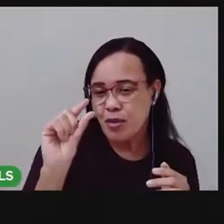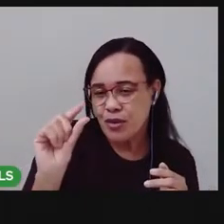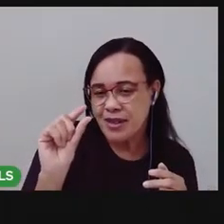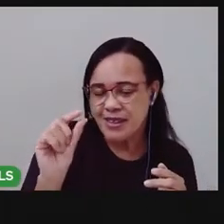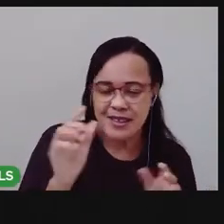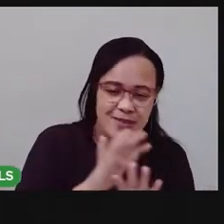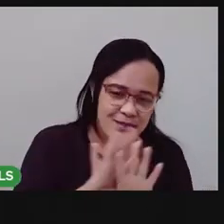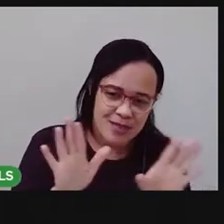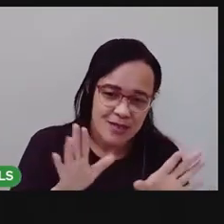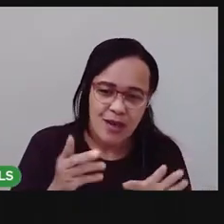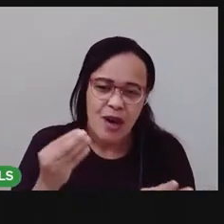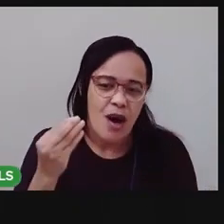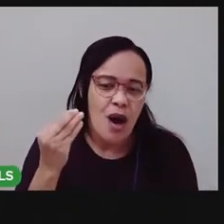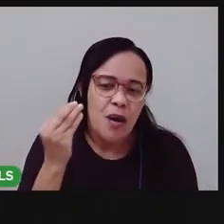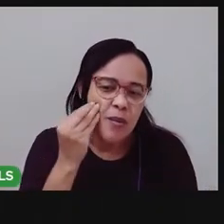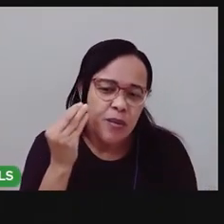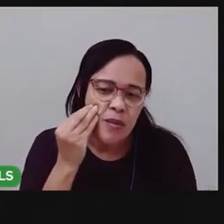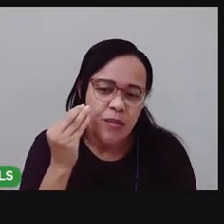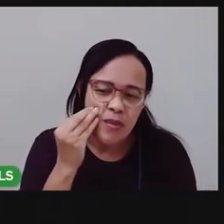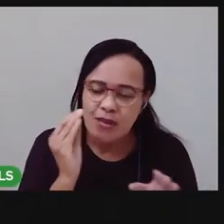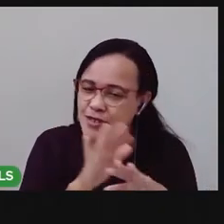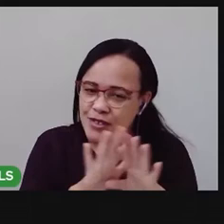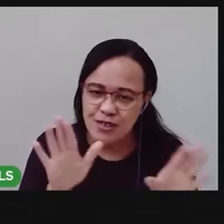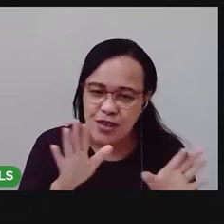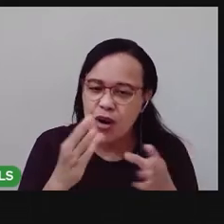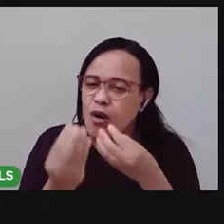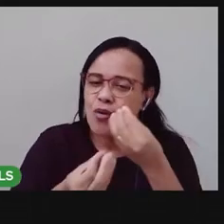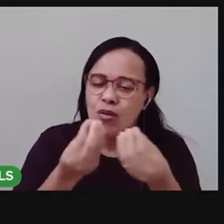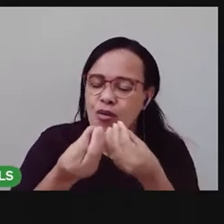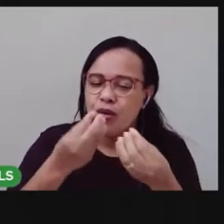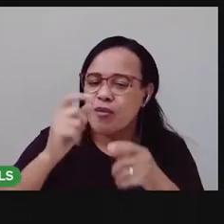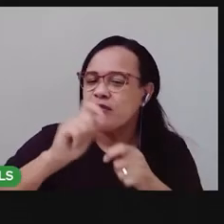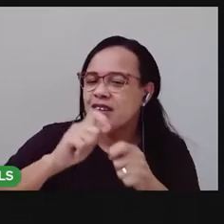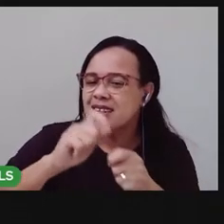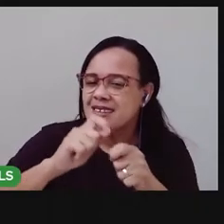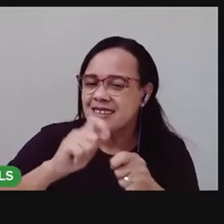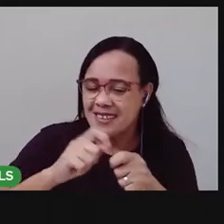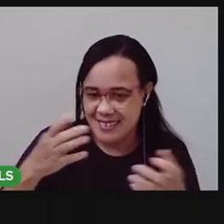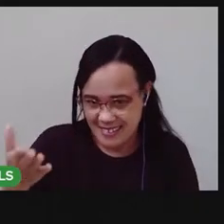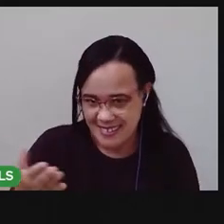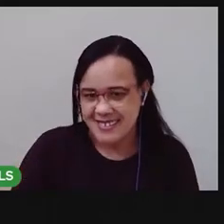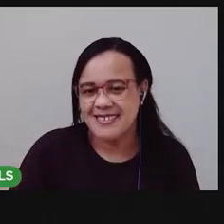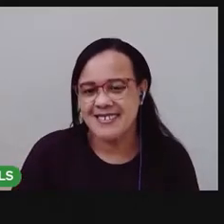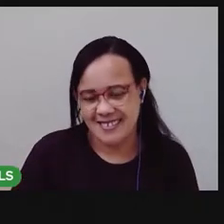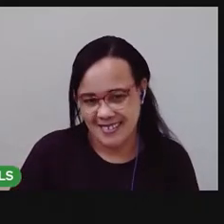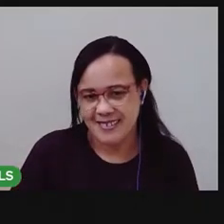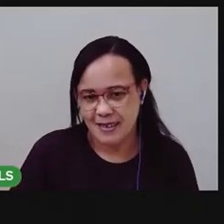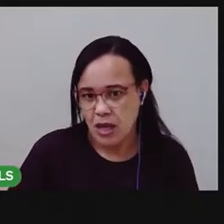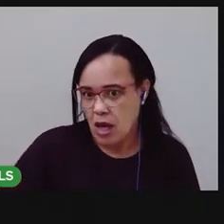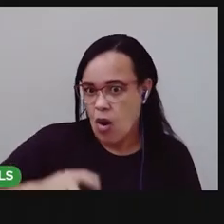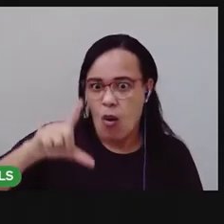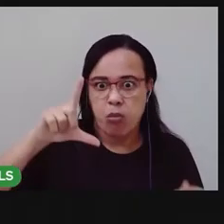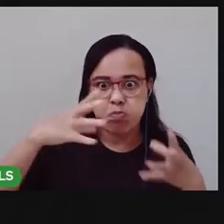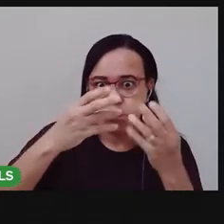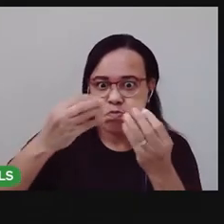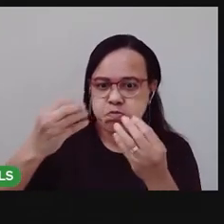porque eu só quero mostrar para você como é que faz mas não vou produzir uma quantidade grande